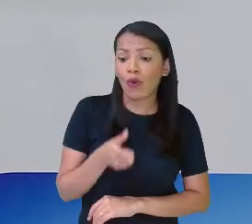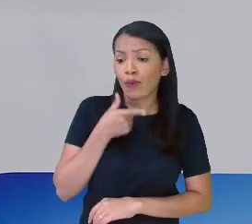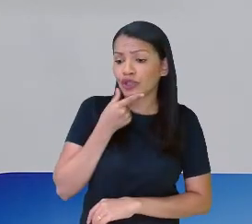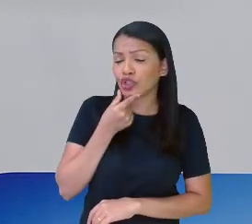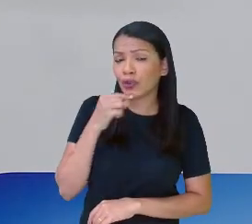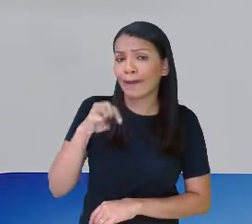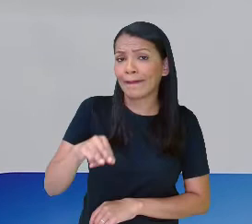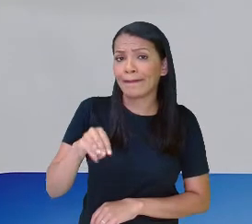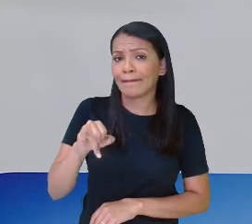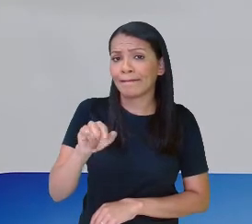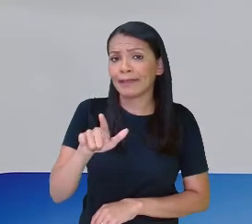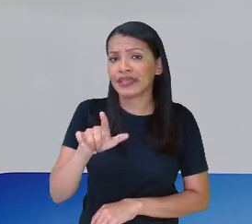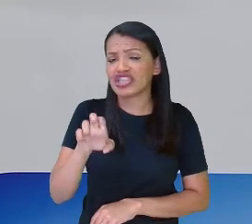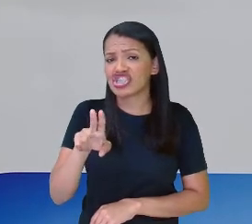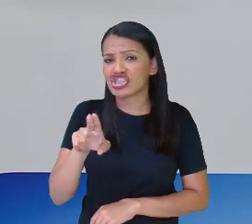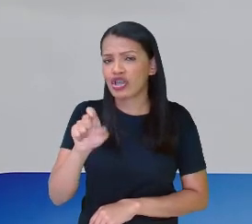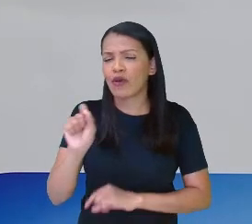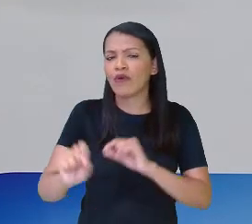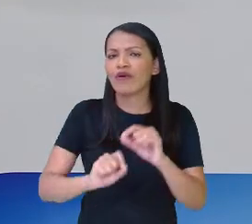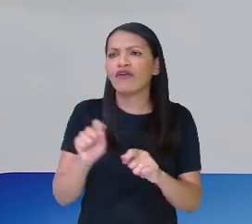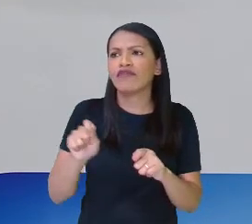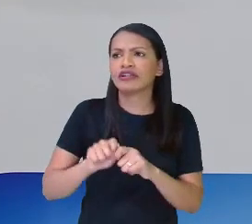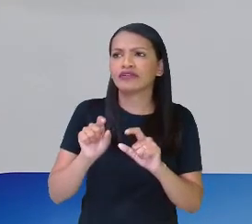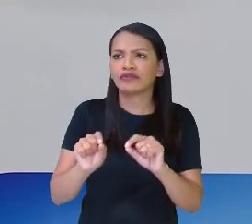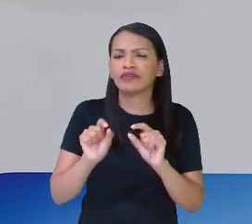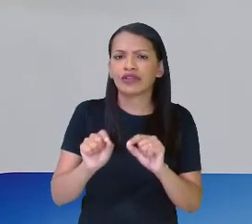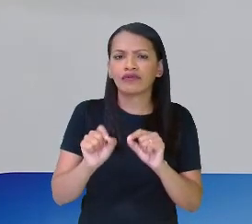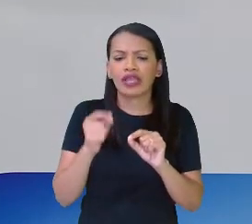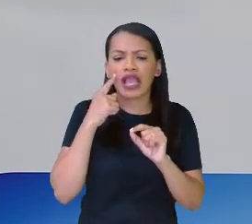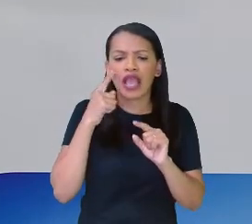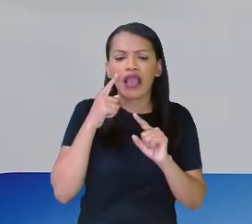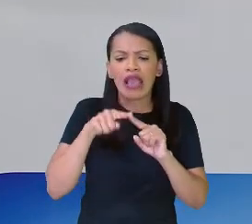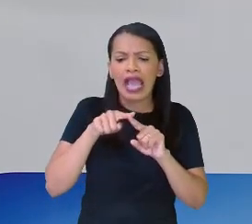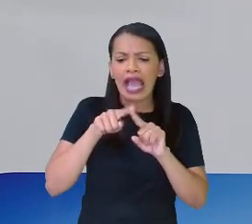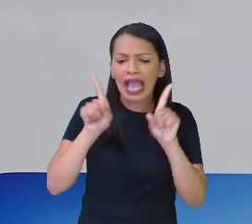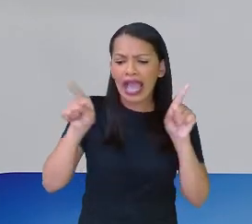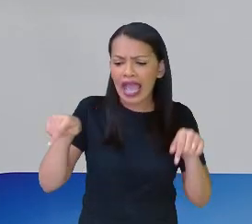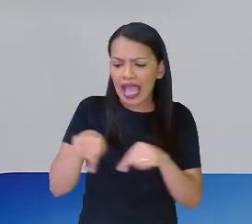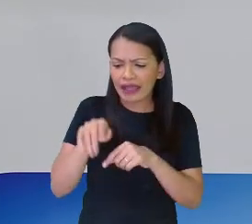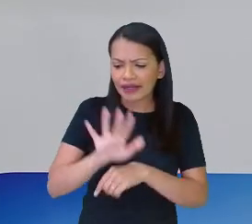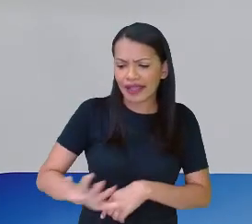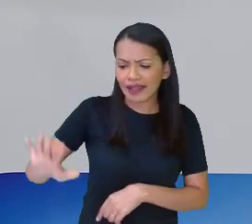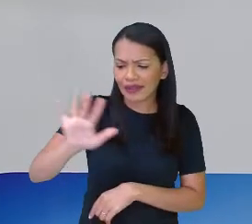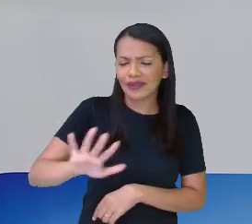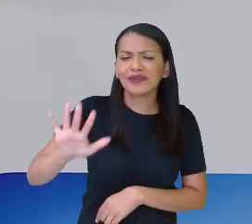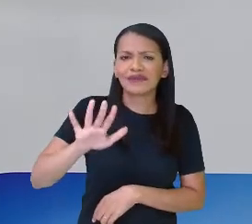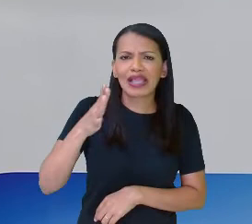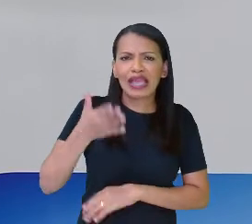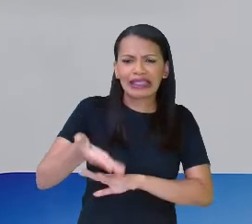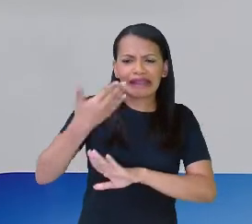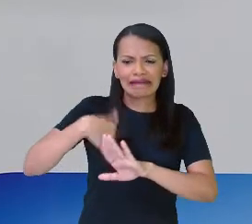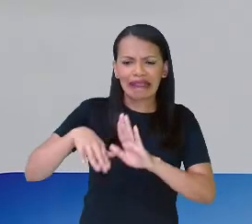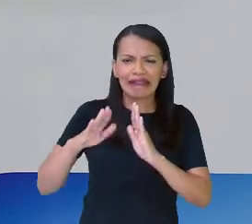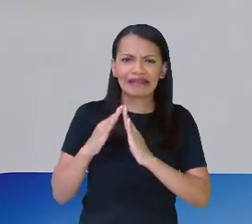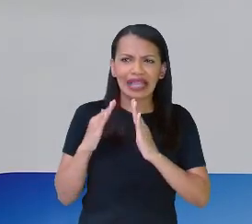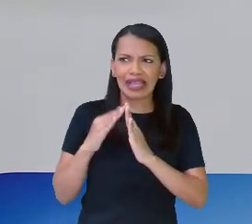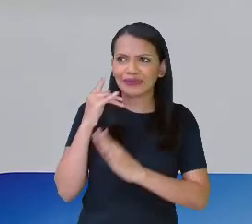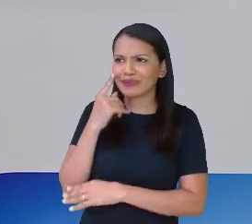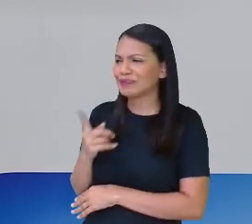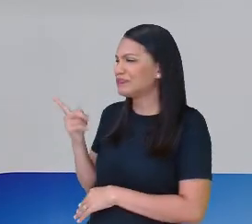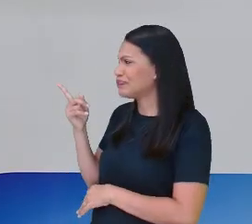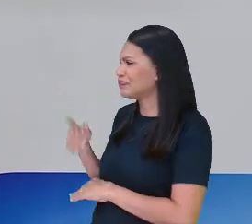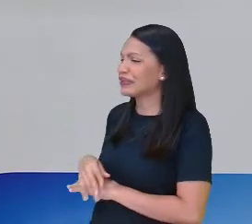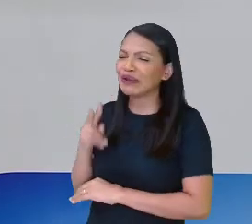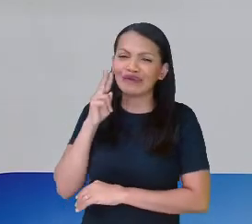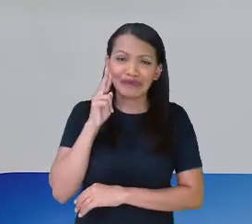está revestindo a área do quintal. A área do quintal de Miguel, ela está, é essa aqui que vocês